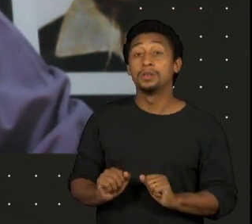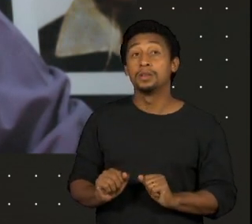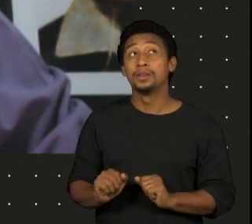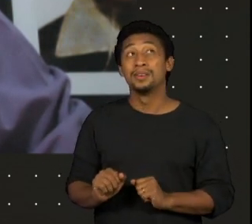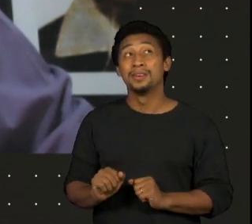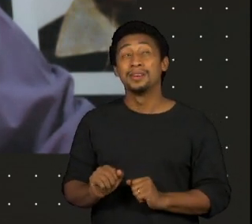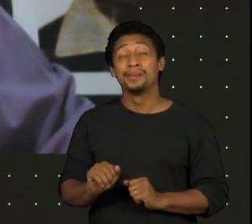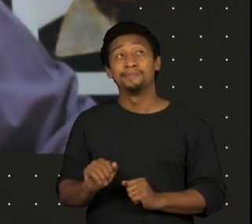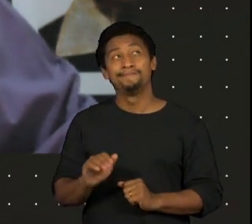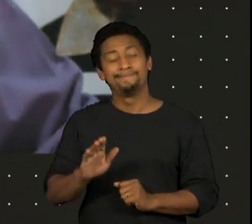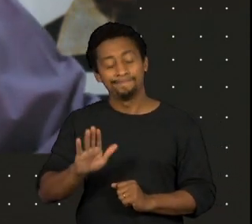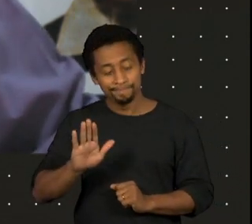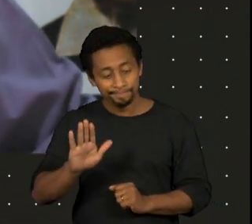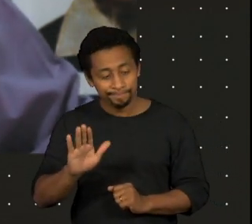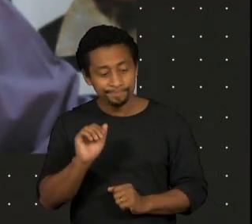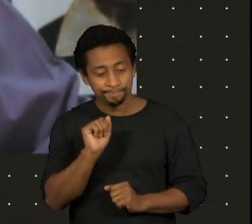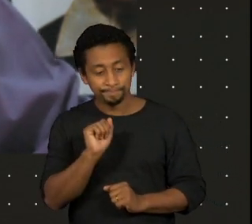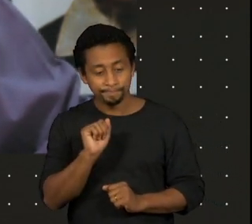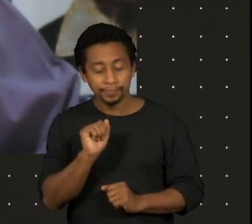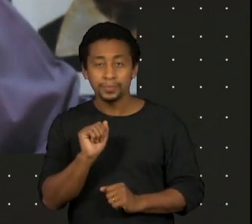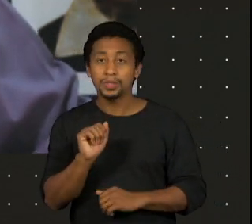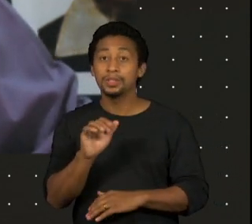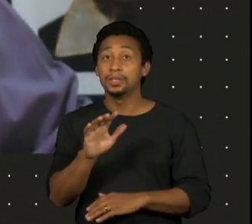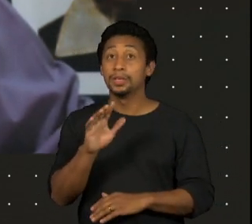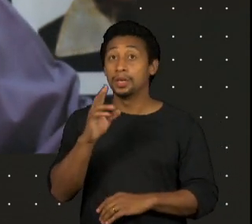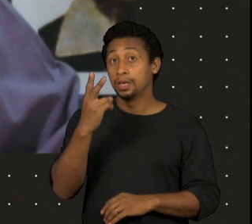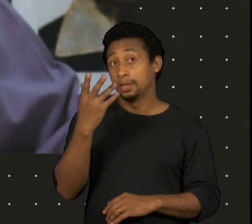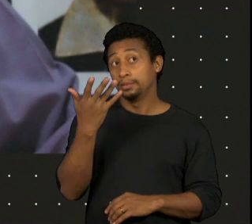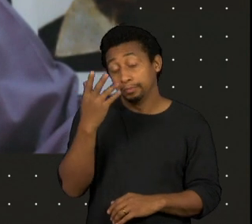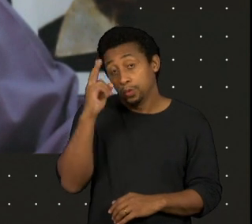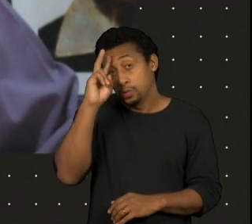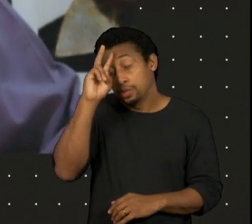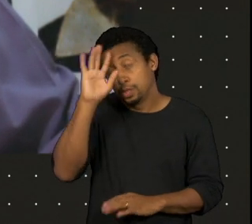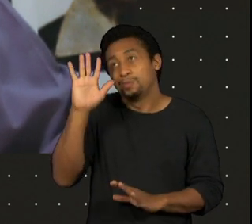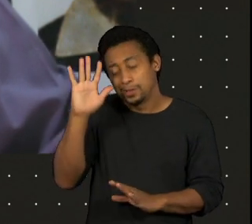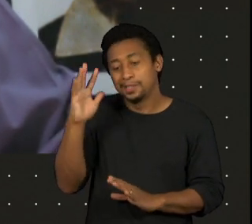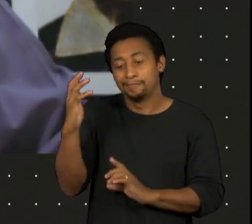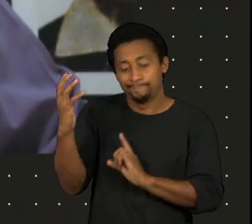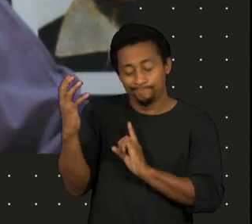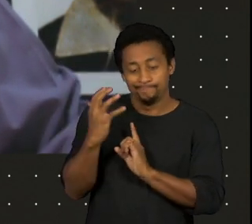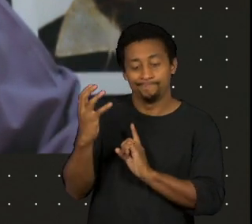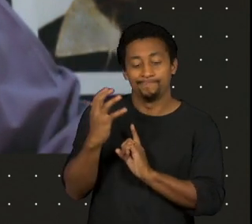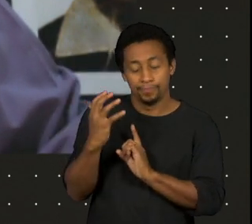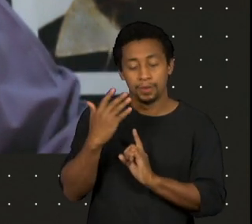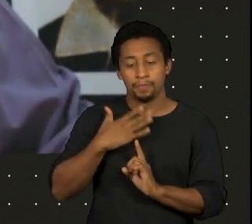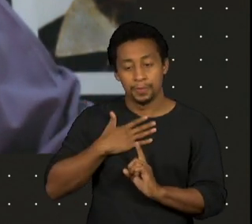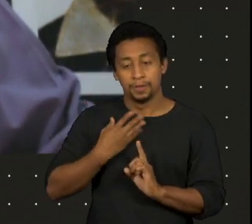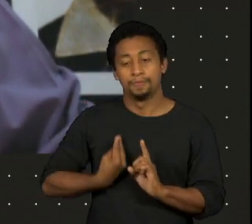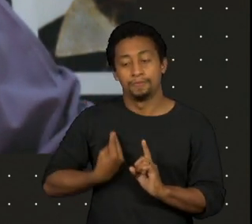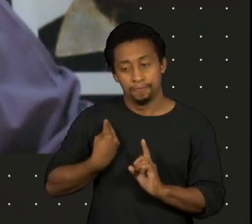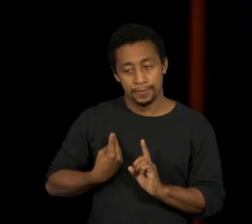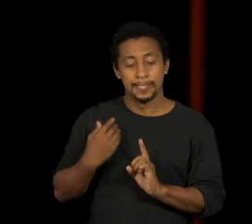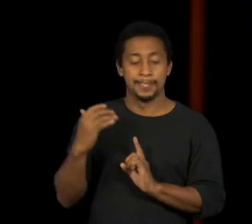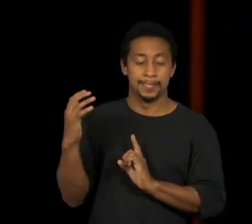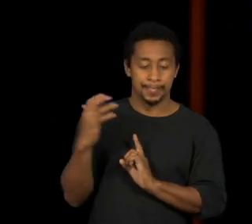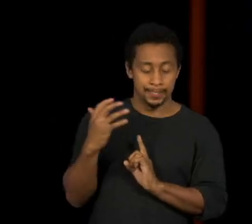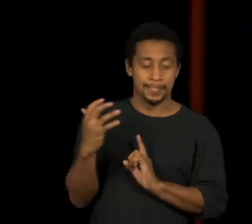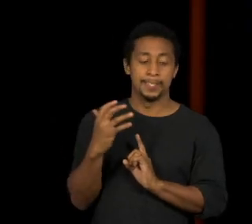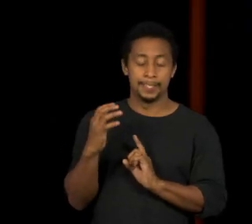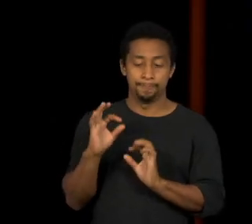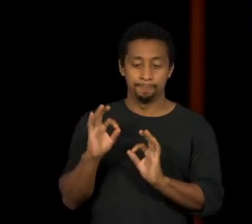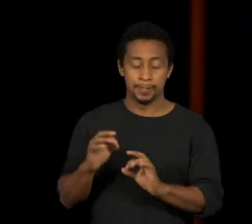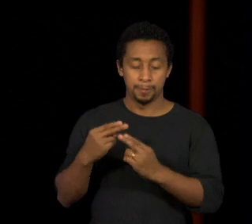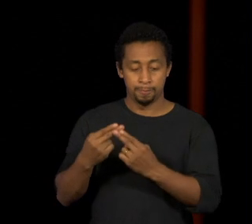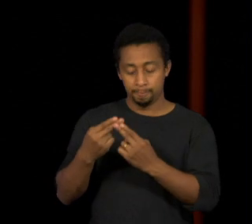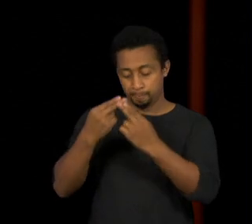claro que interferem, interferem muito na vida da gente, né? Não tem como isso não marcar. Eu